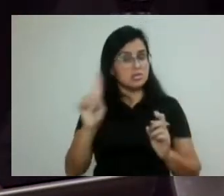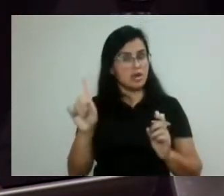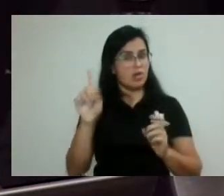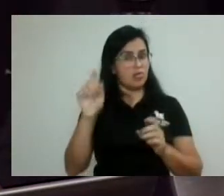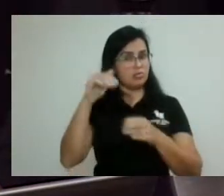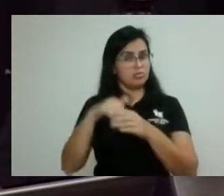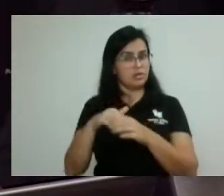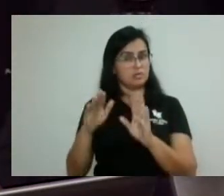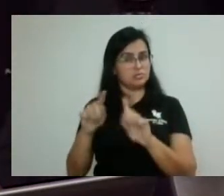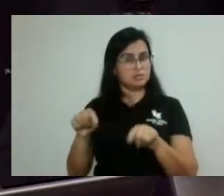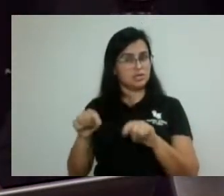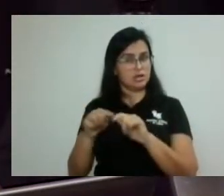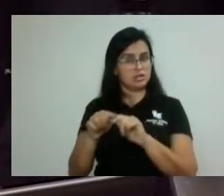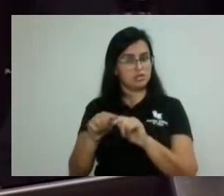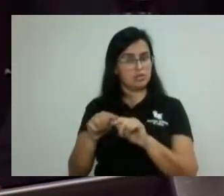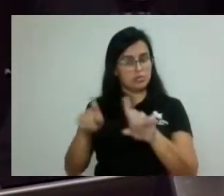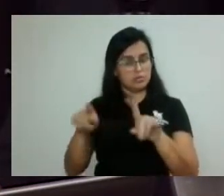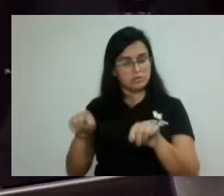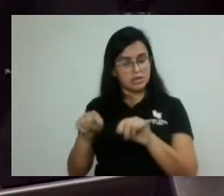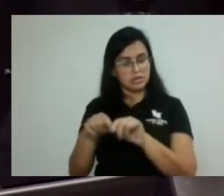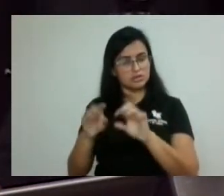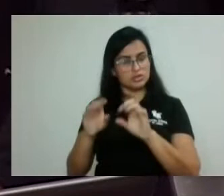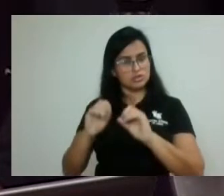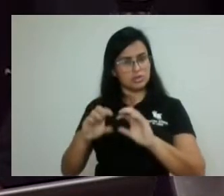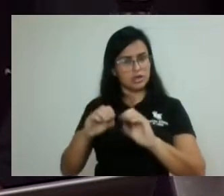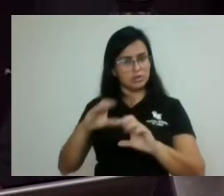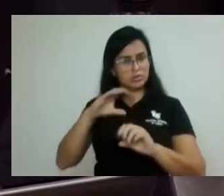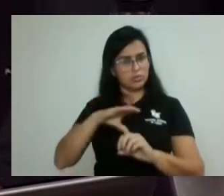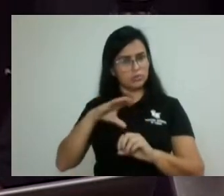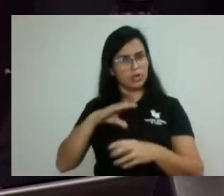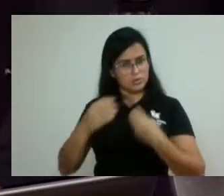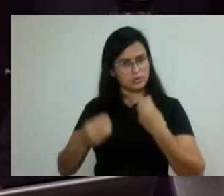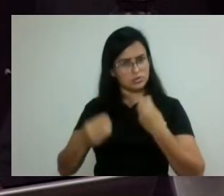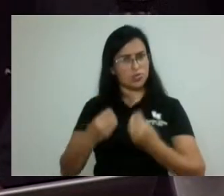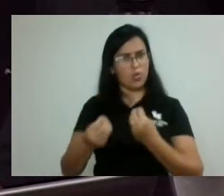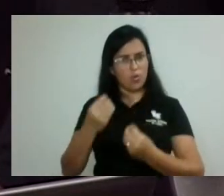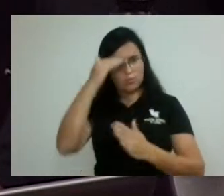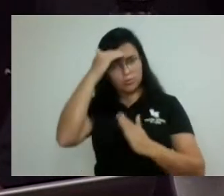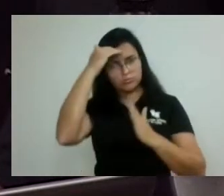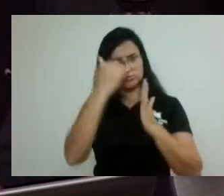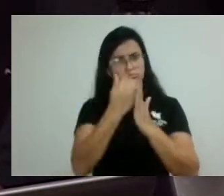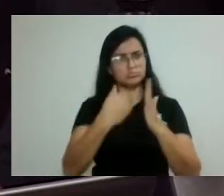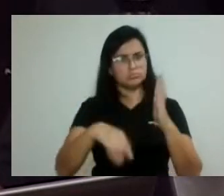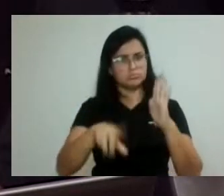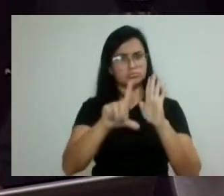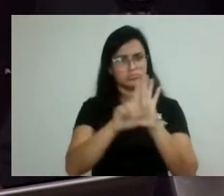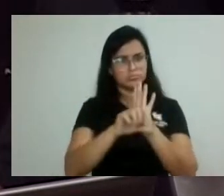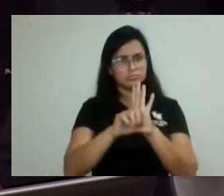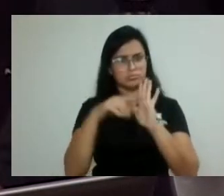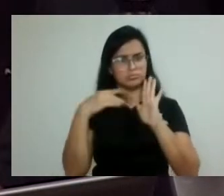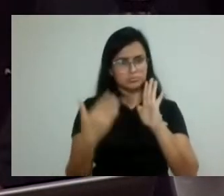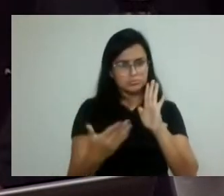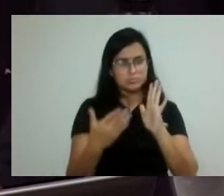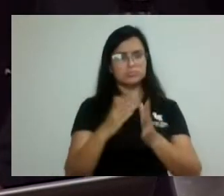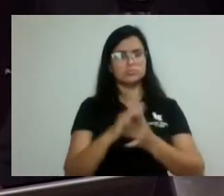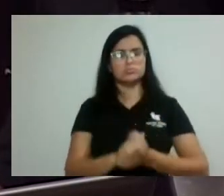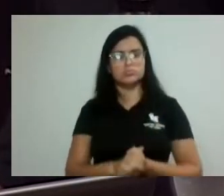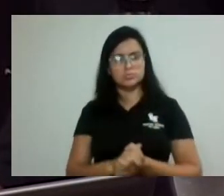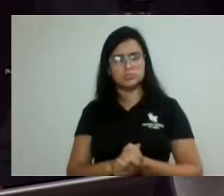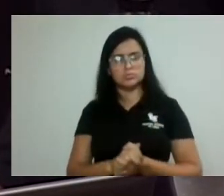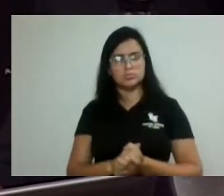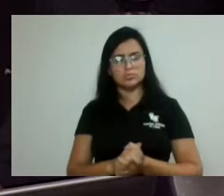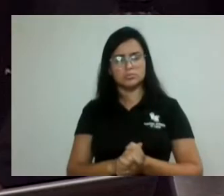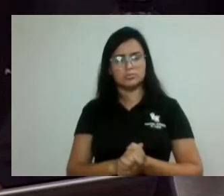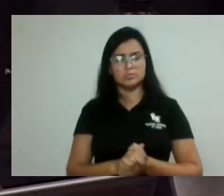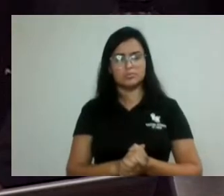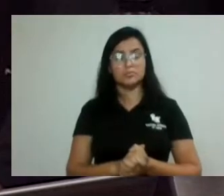está na legislação, o que está na gramática e na ortografia brasileira. Então, acredito